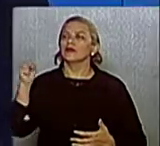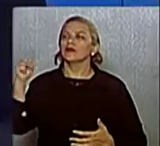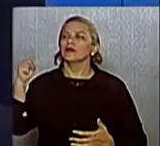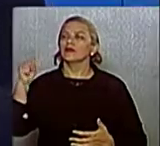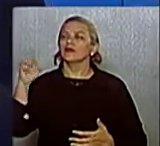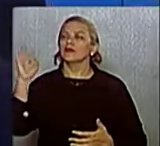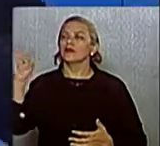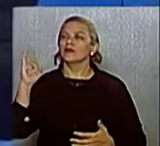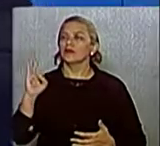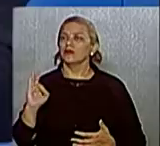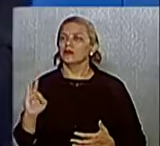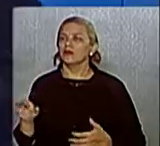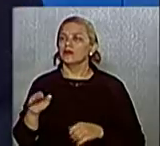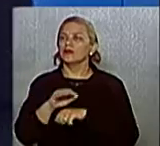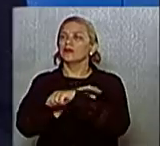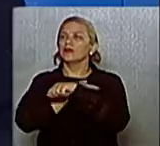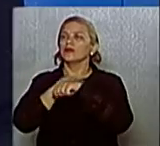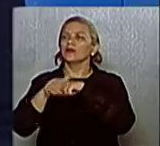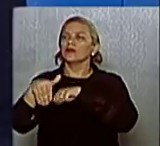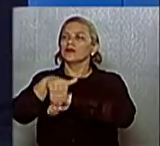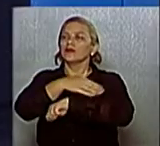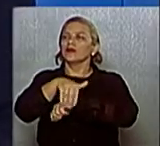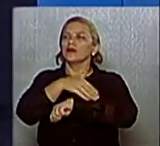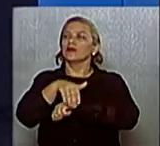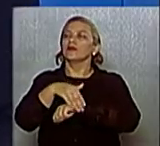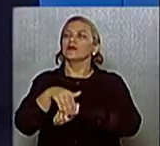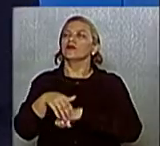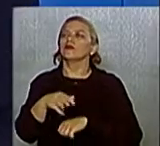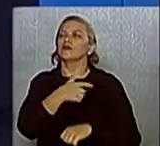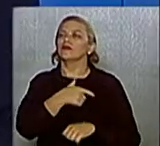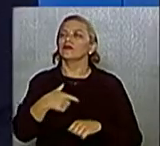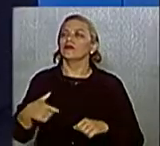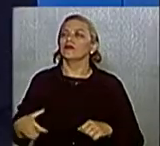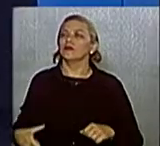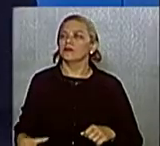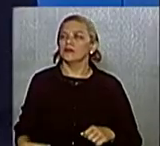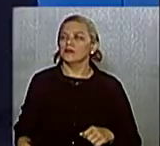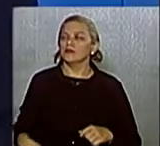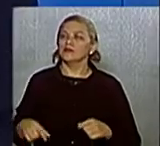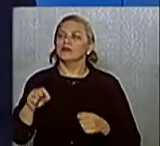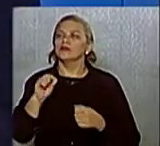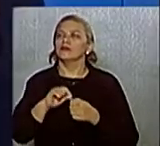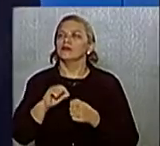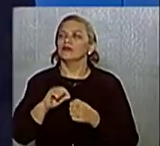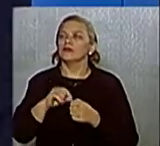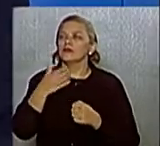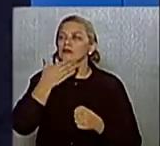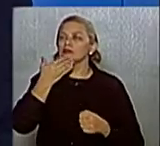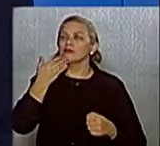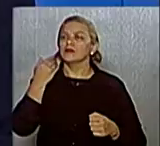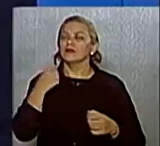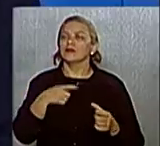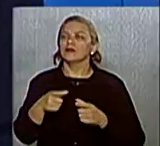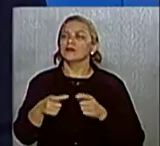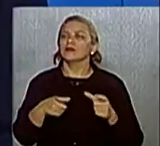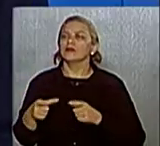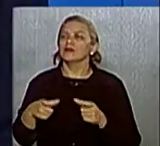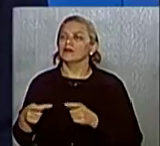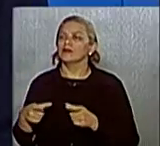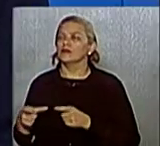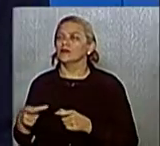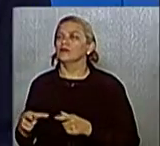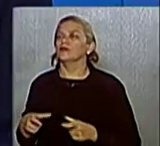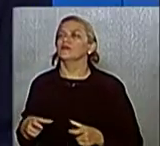sim nós podemos usar, inclusive, a verba pública municipal para poder realizar essa melhoria nos bairros. É através do agente Antipoera